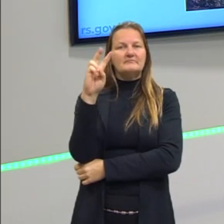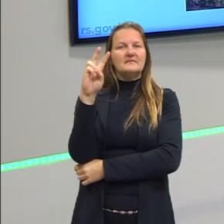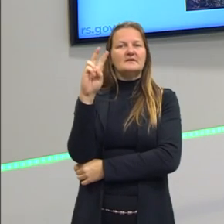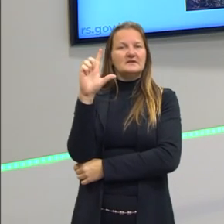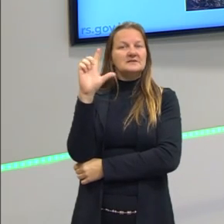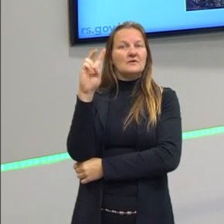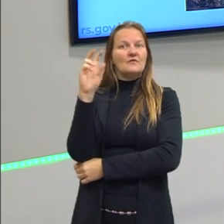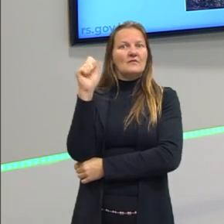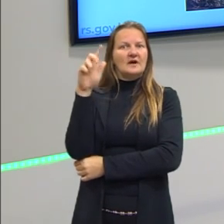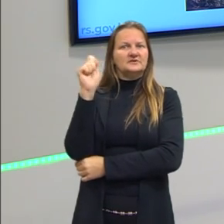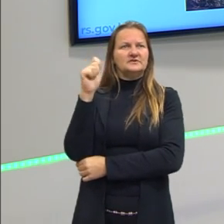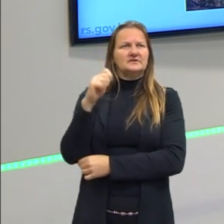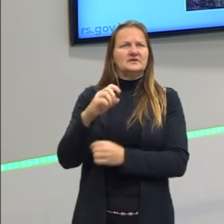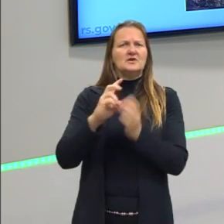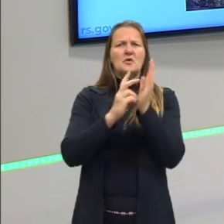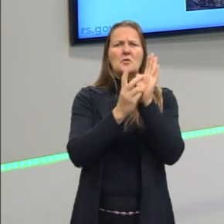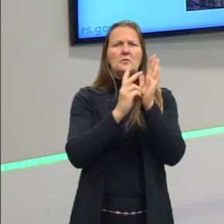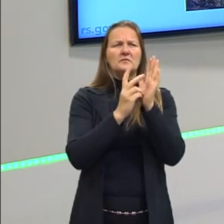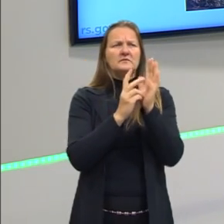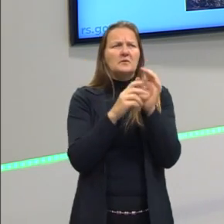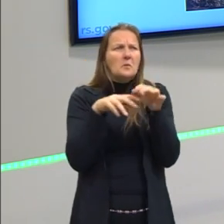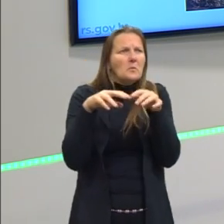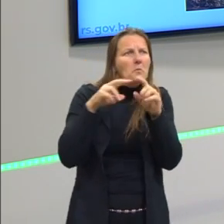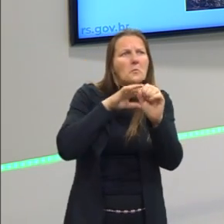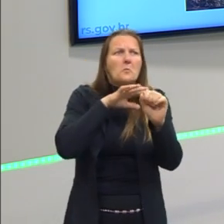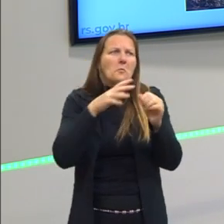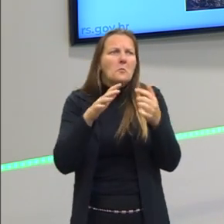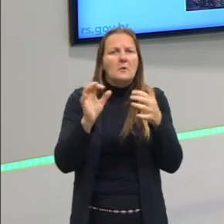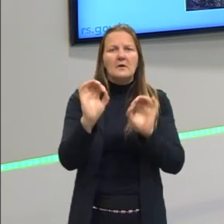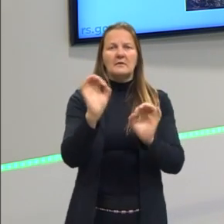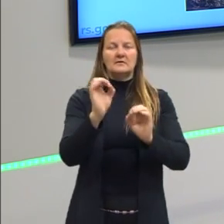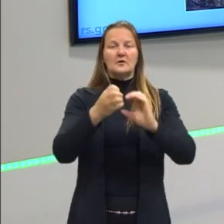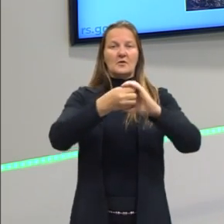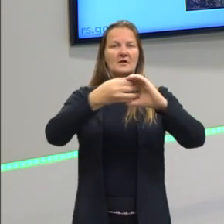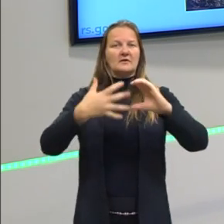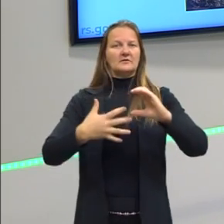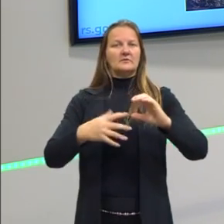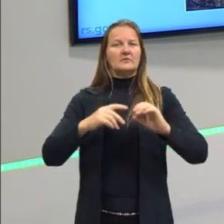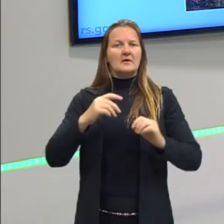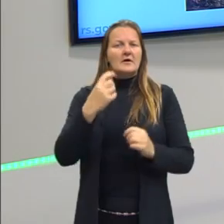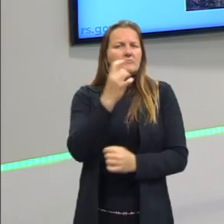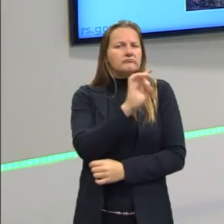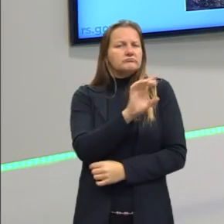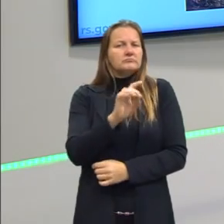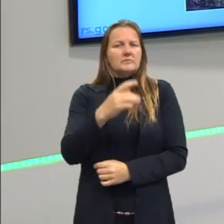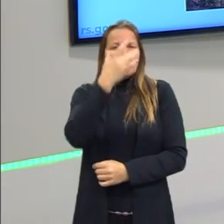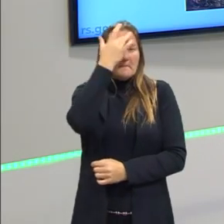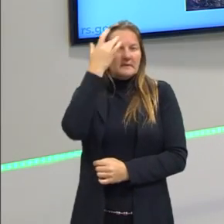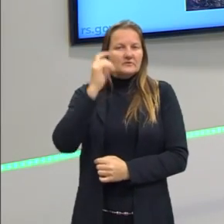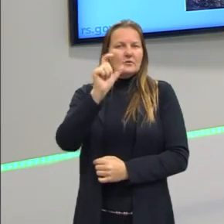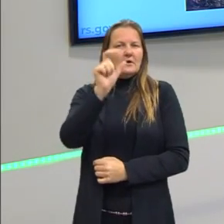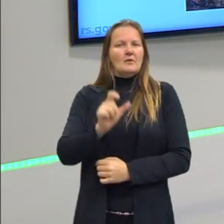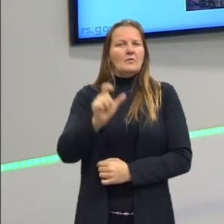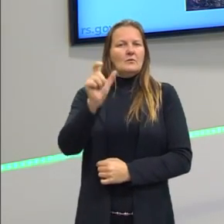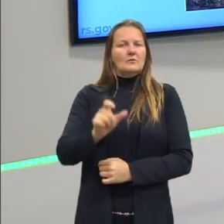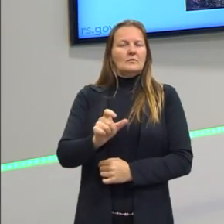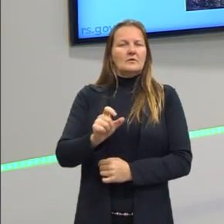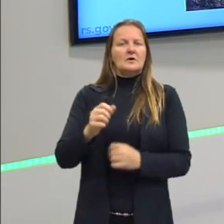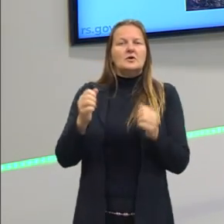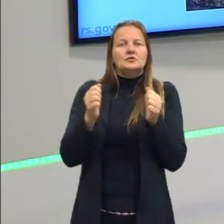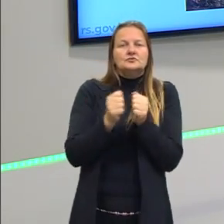indígena meio sem uma característica individual, pessoal, mostra ele na